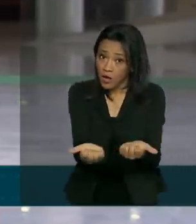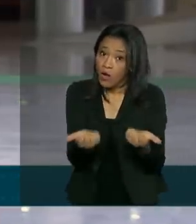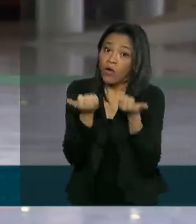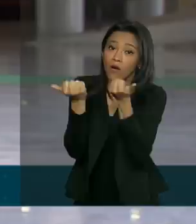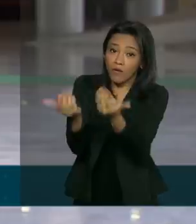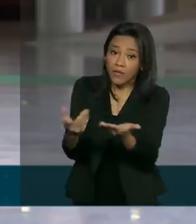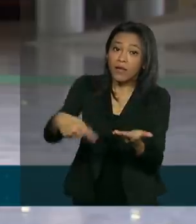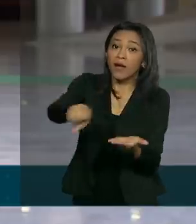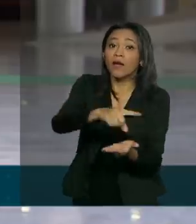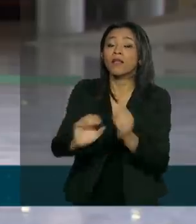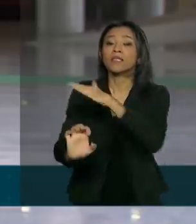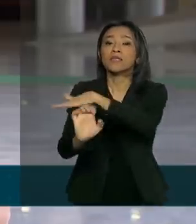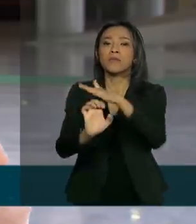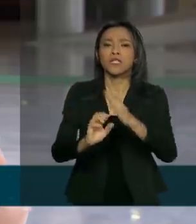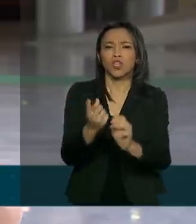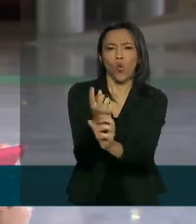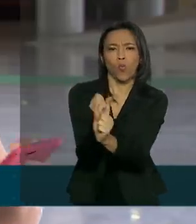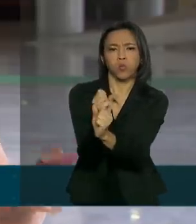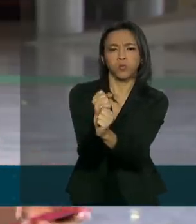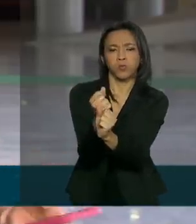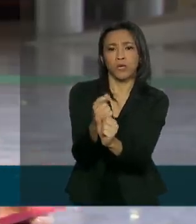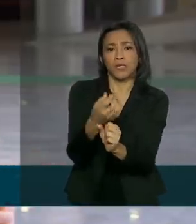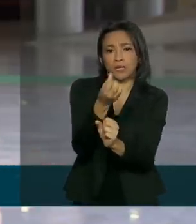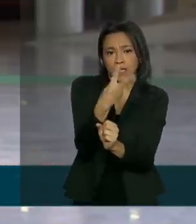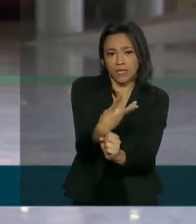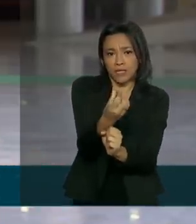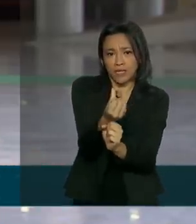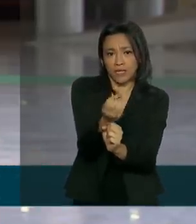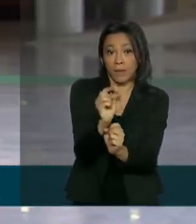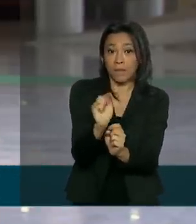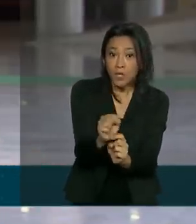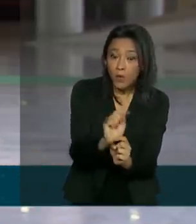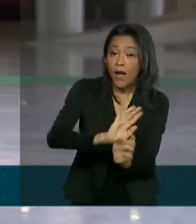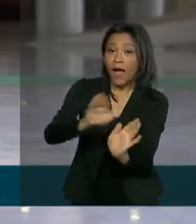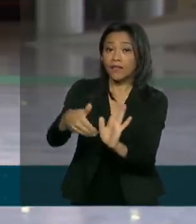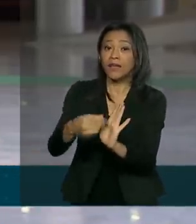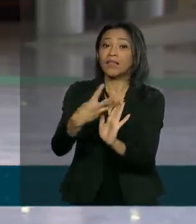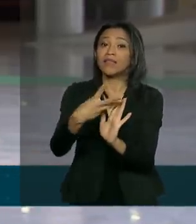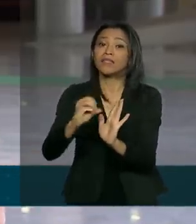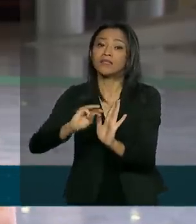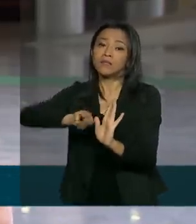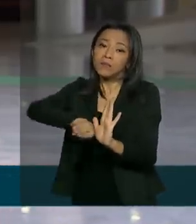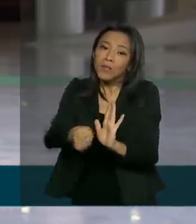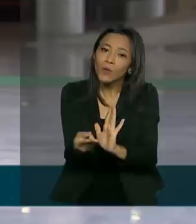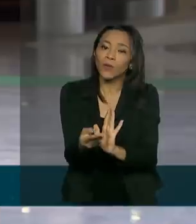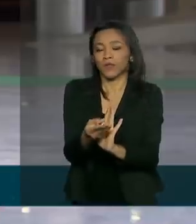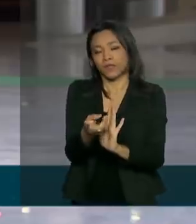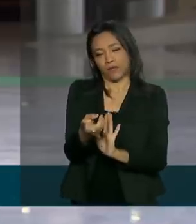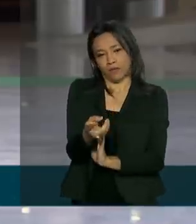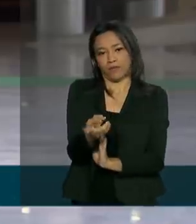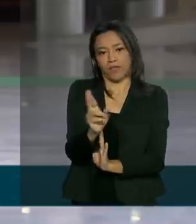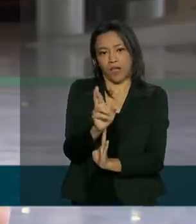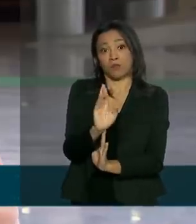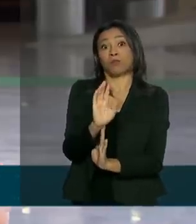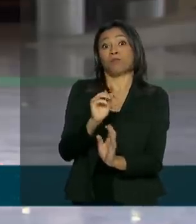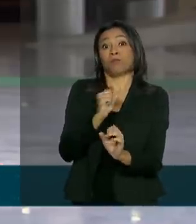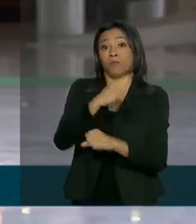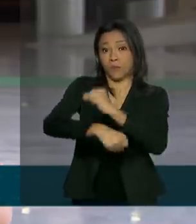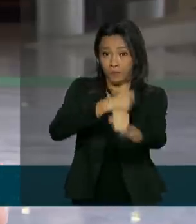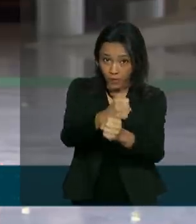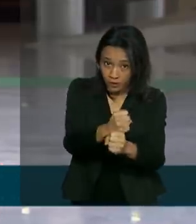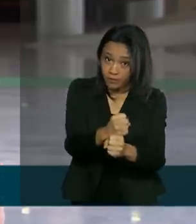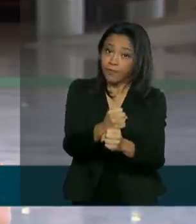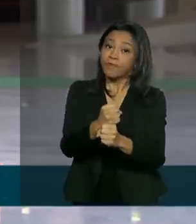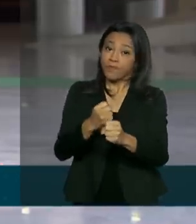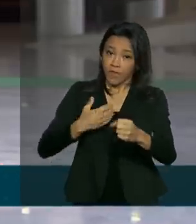empresas com faturamento entre 360 mil e 300 milhões de reais por ano. O Ministério da Economia ainda deve